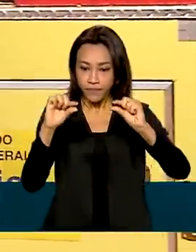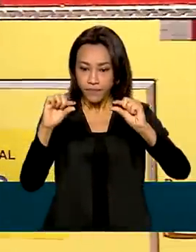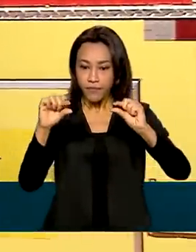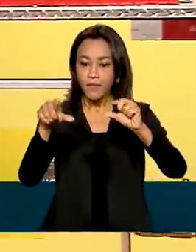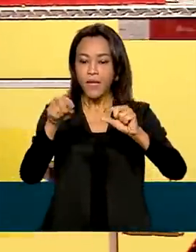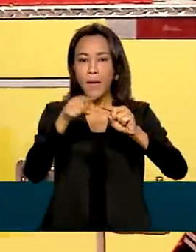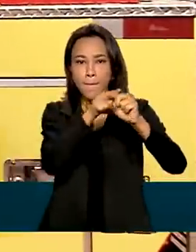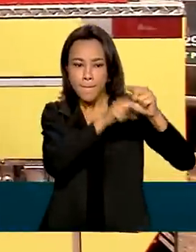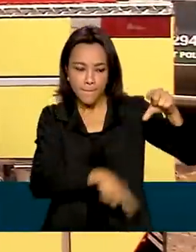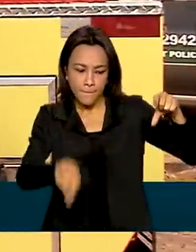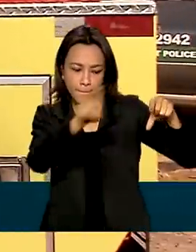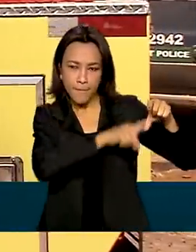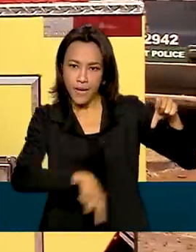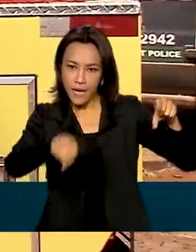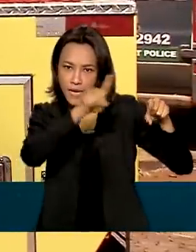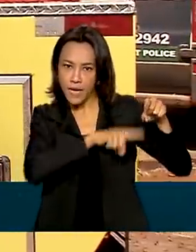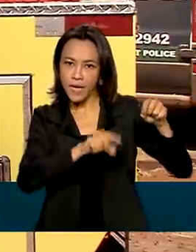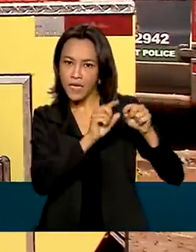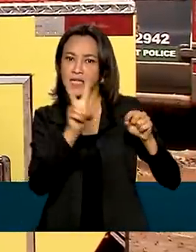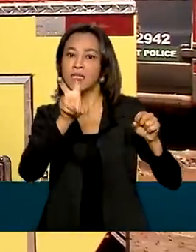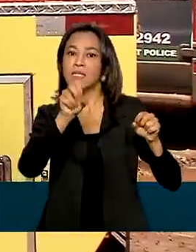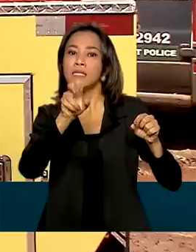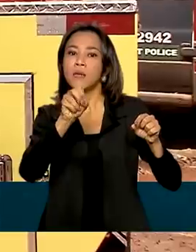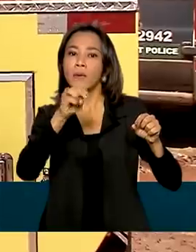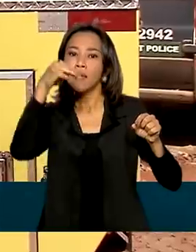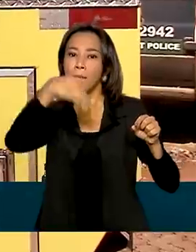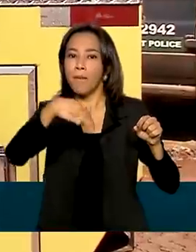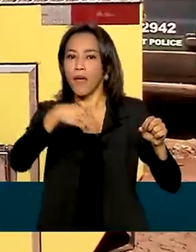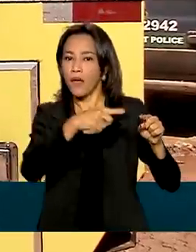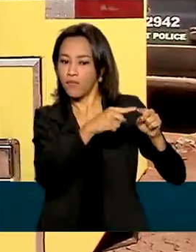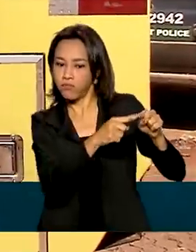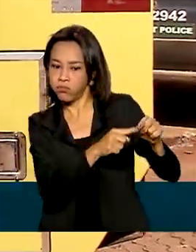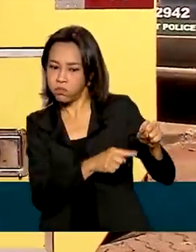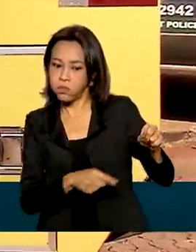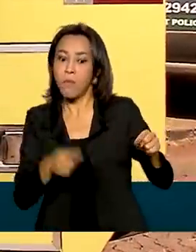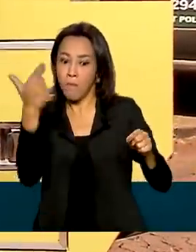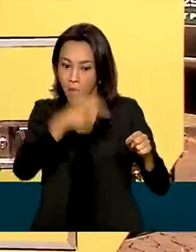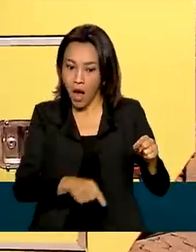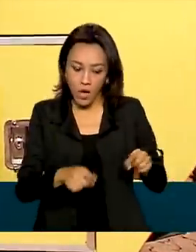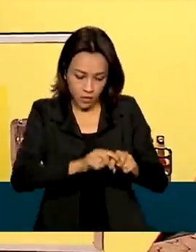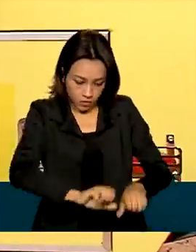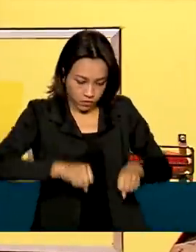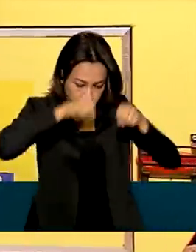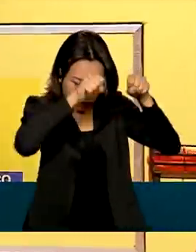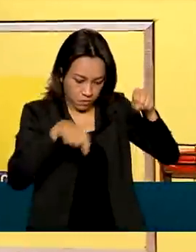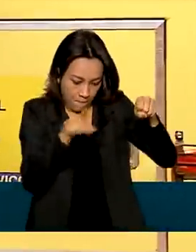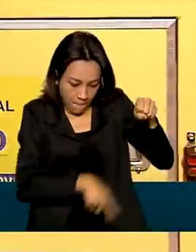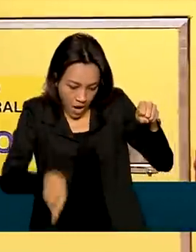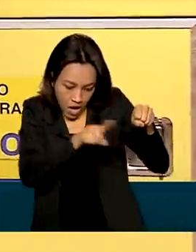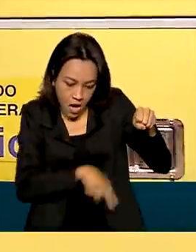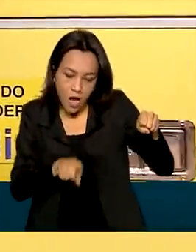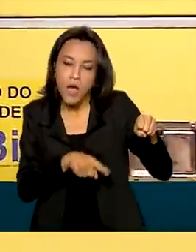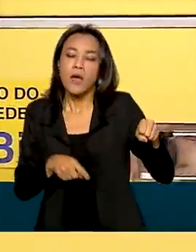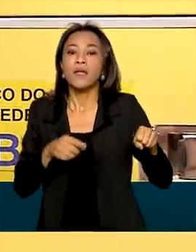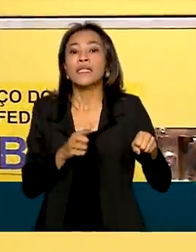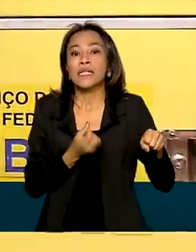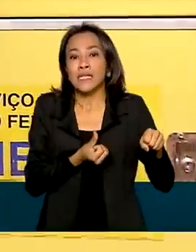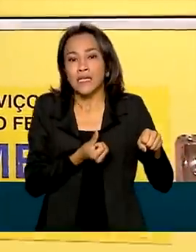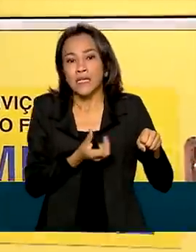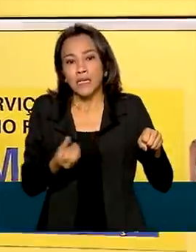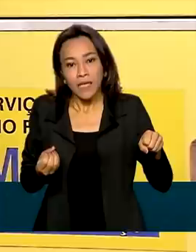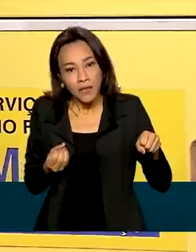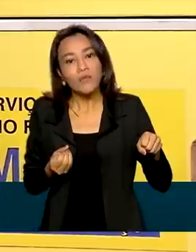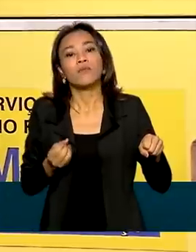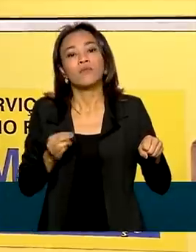mangueiras. Elas têm 50 metros de extensão e aqui dentro tem mais mangueira guardada, um total de mais 600 metros de extensão.